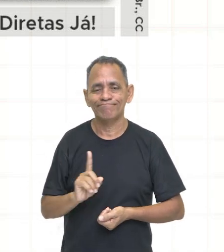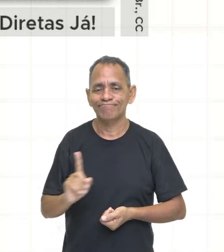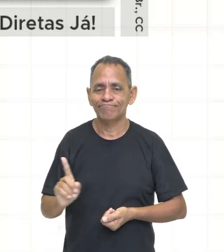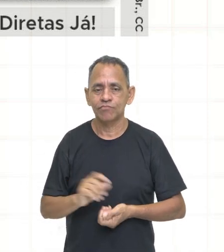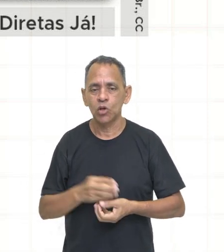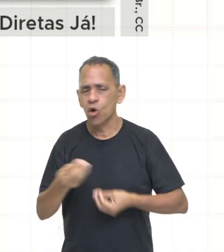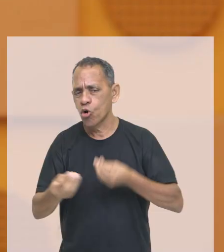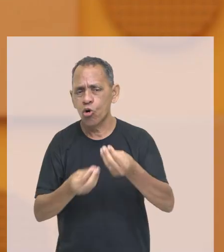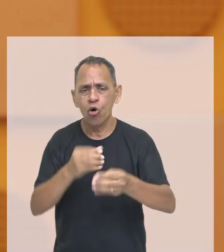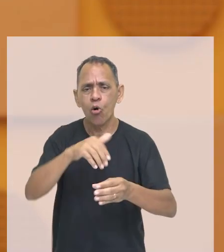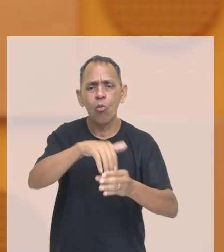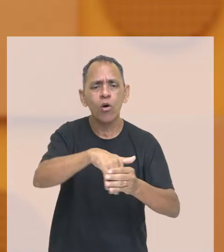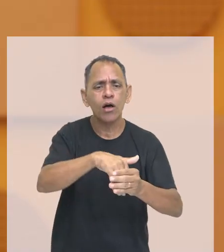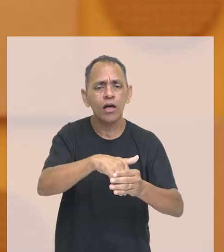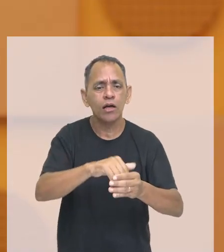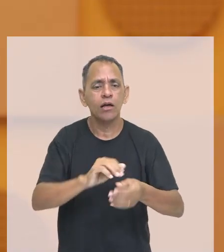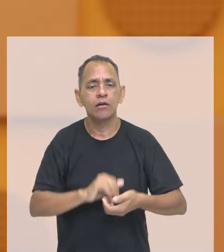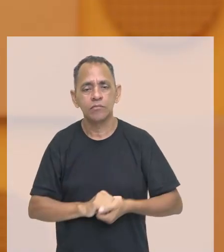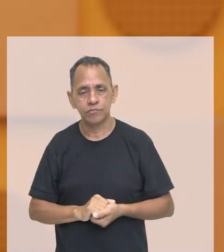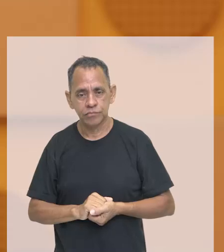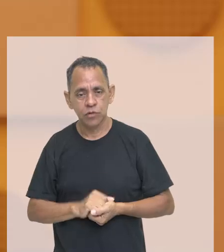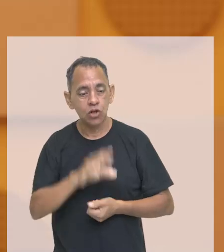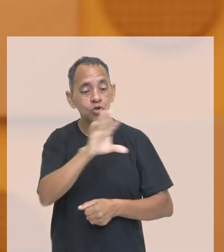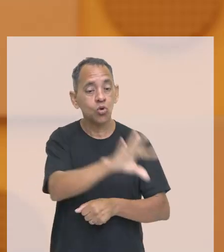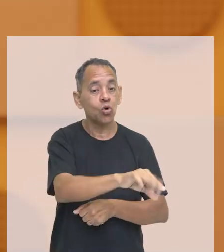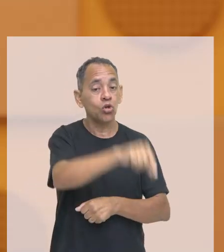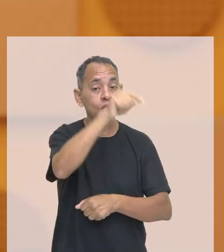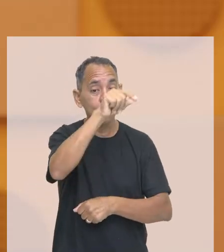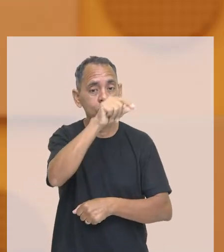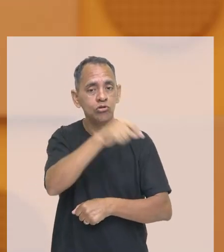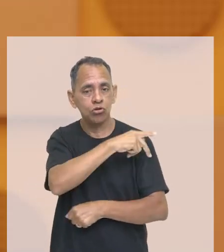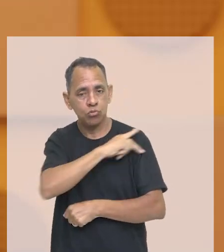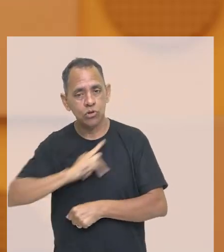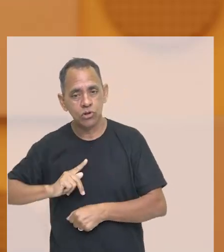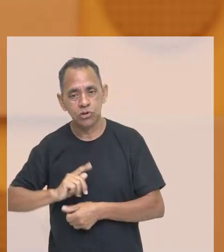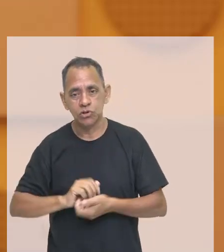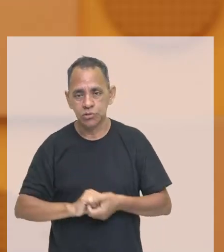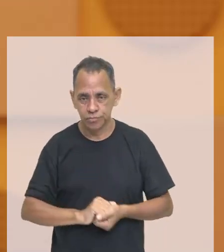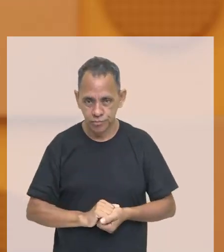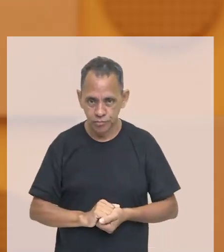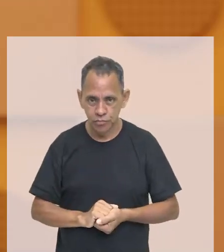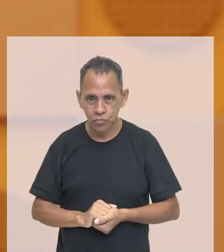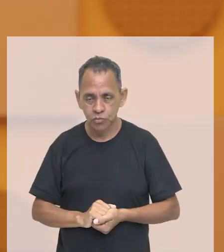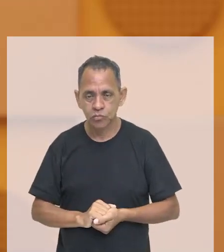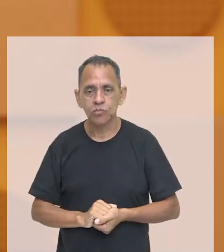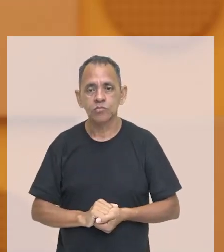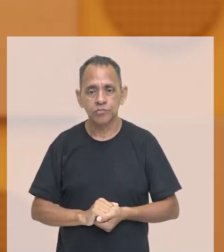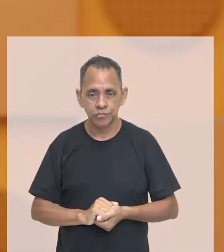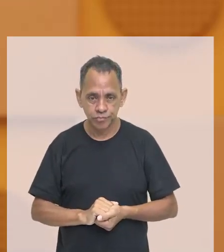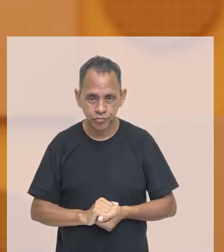então, como era eleito um presidente da república naquele momento? Se votava na Assembleia dos Deputados. Lembrando que